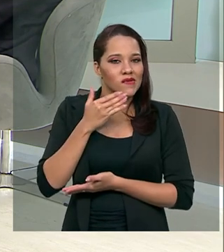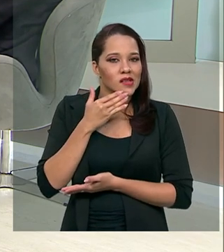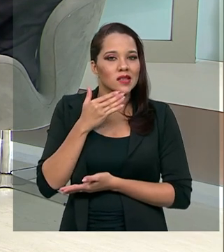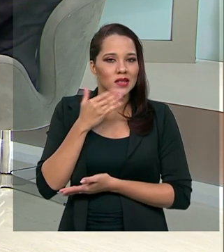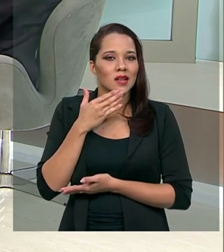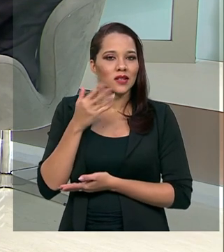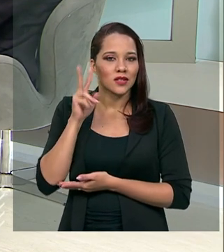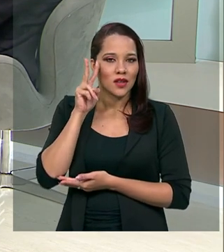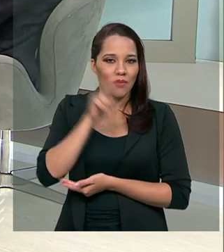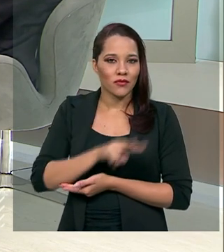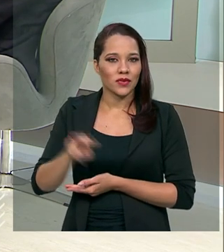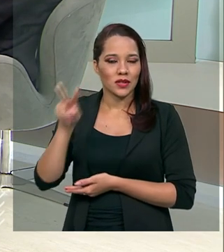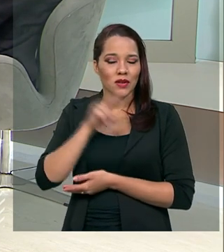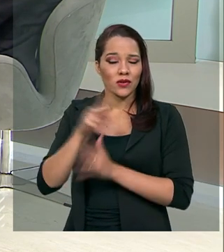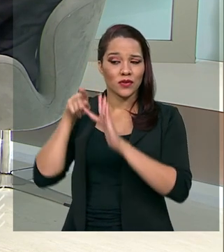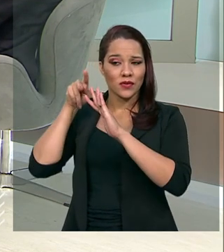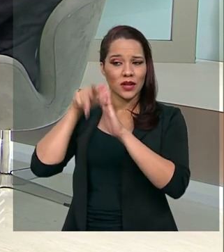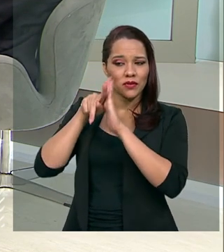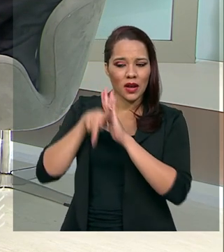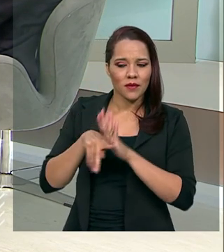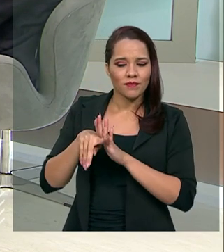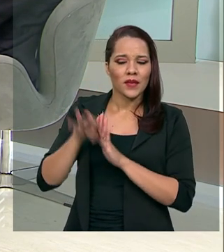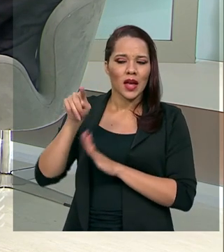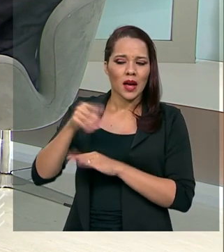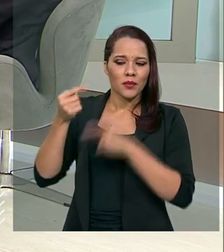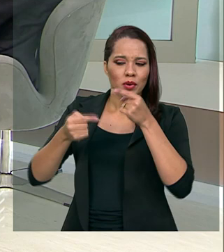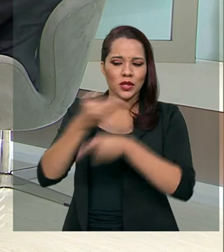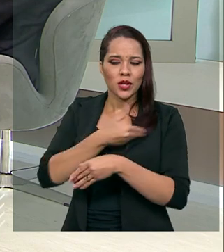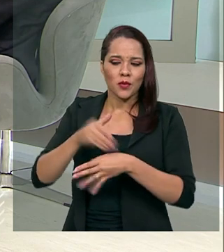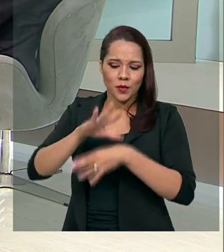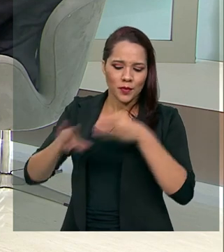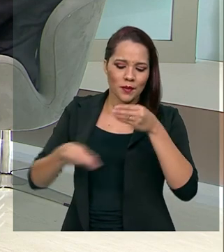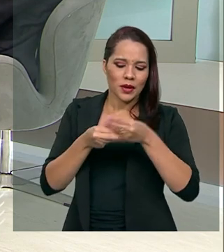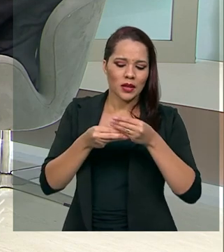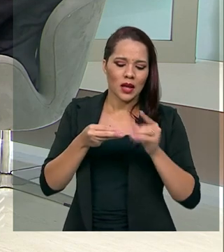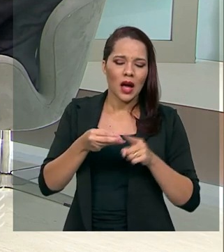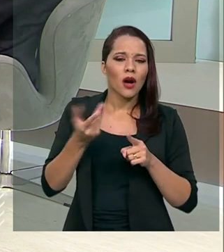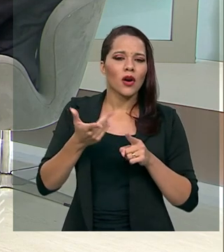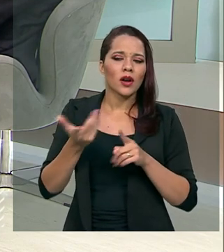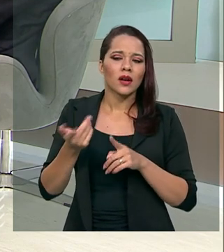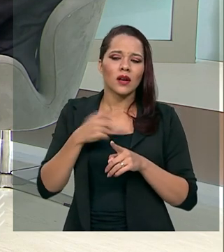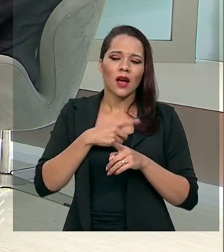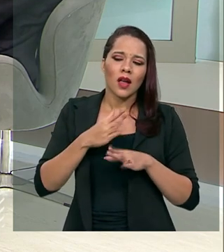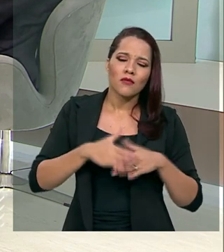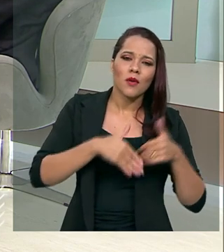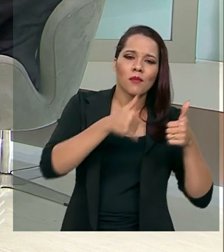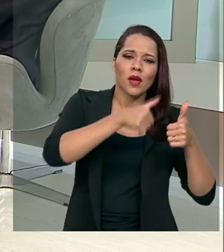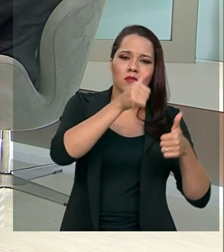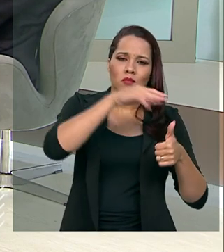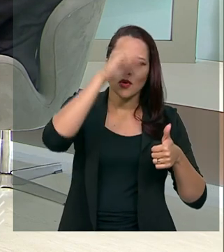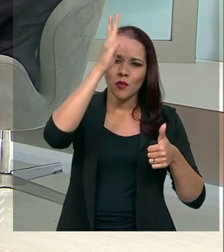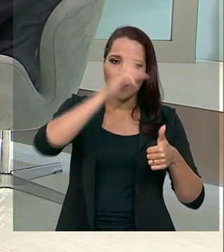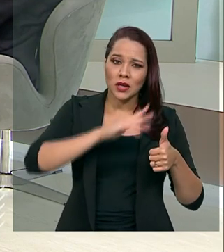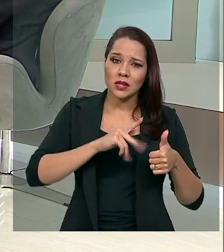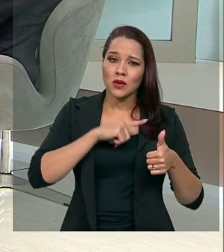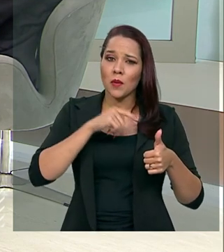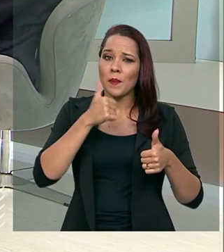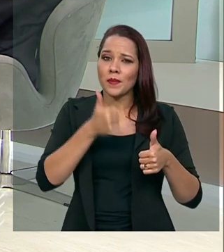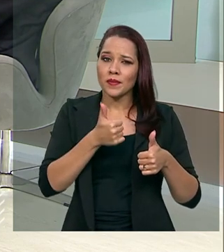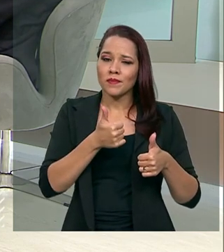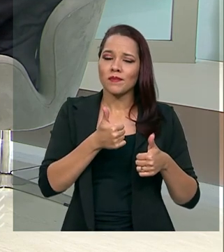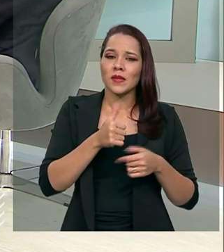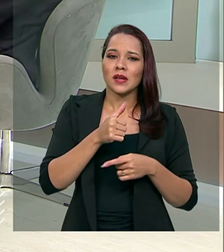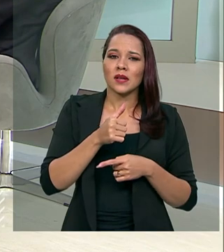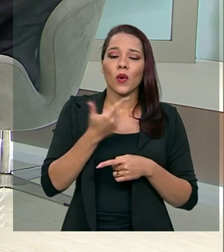ponto de vista de verificar, eu implementei a política, quando que ela retornou para o país, e de ter uma transparência com relação a isso. Nós não